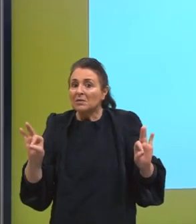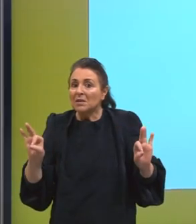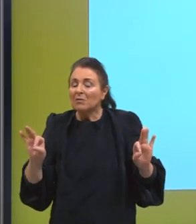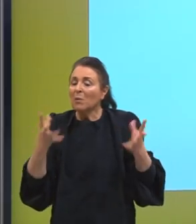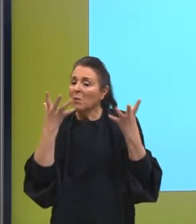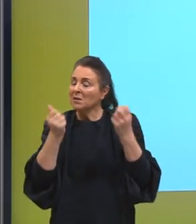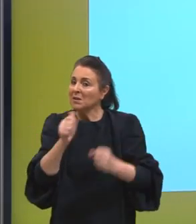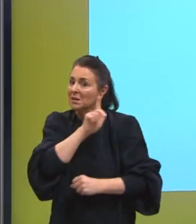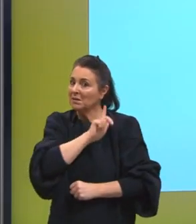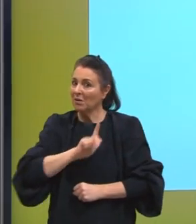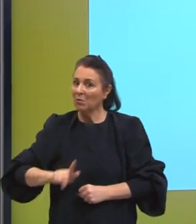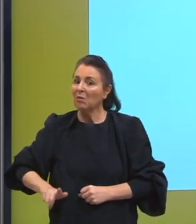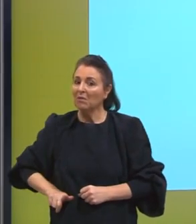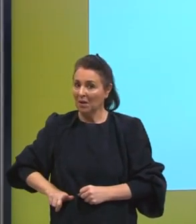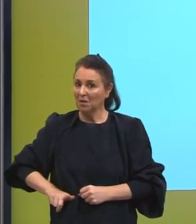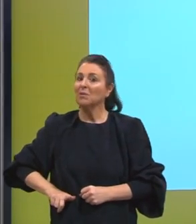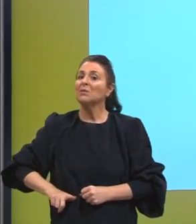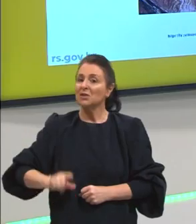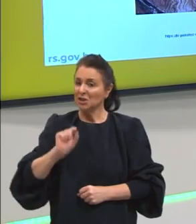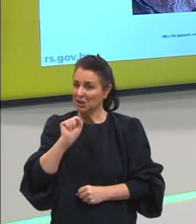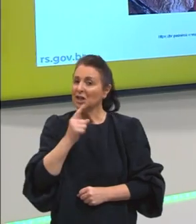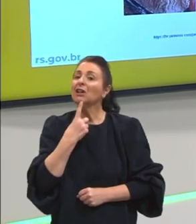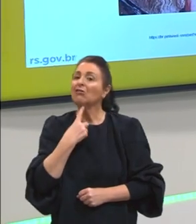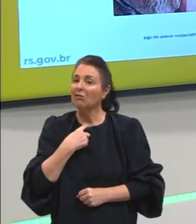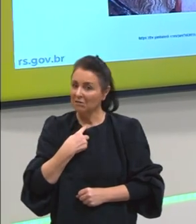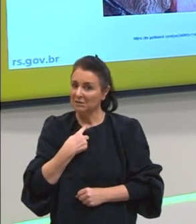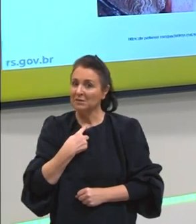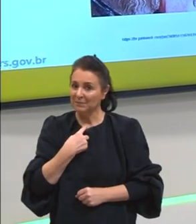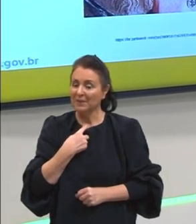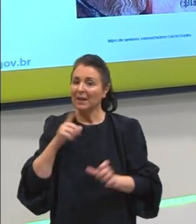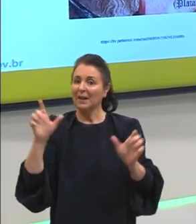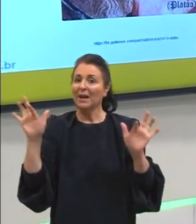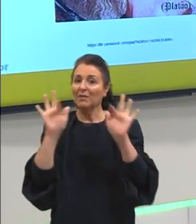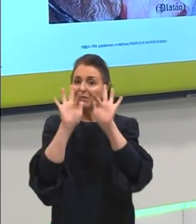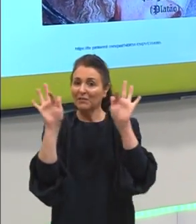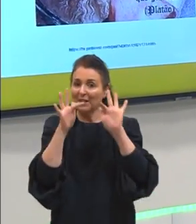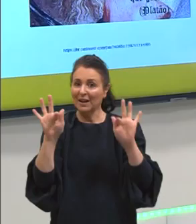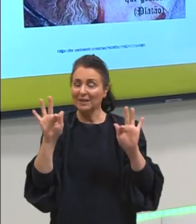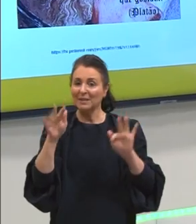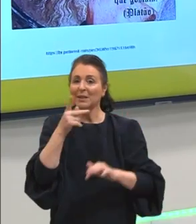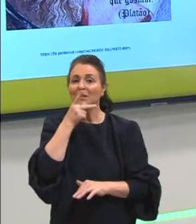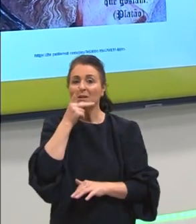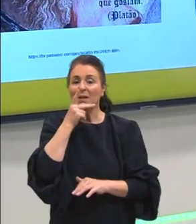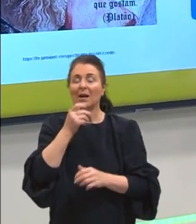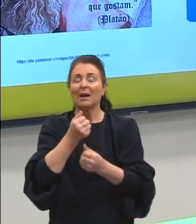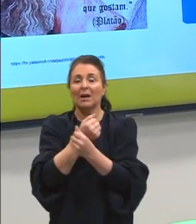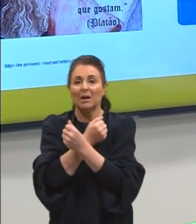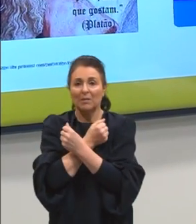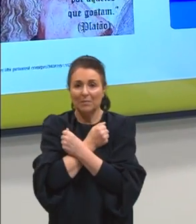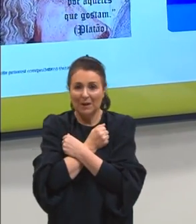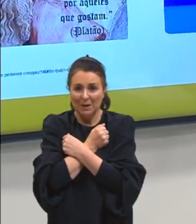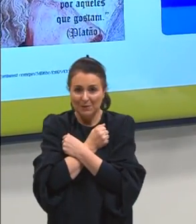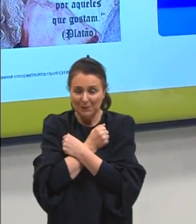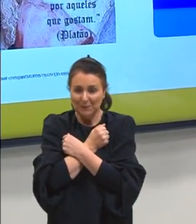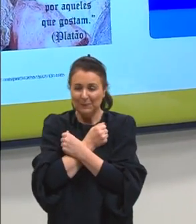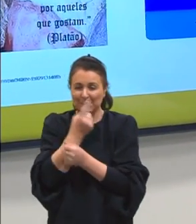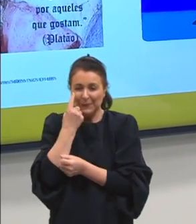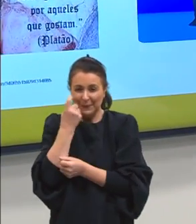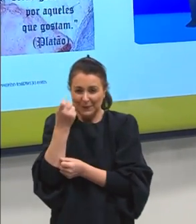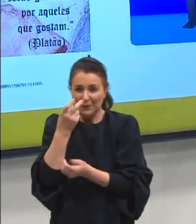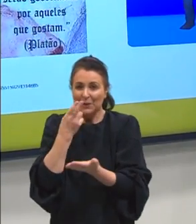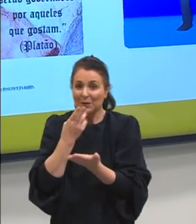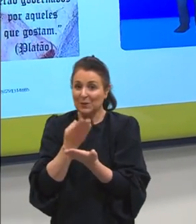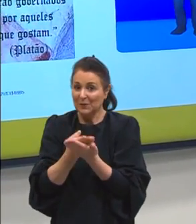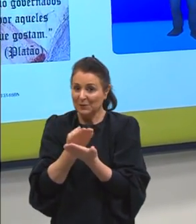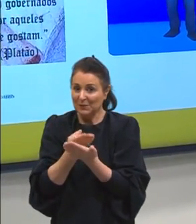por aqueles que gostam uma frase do Platão um grande abraço espero que tenha te ajudado despertado curiosidades continue